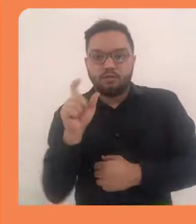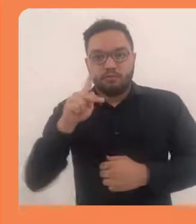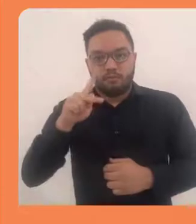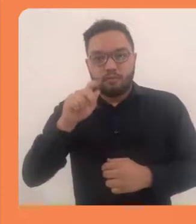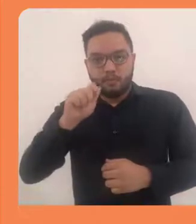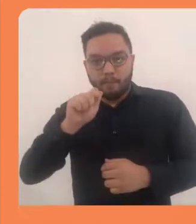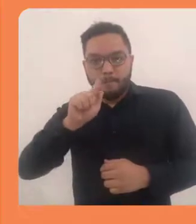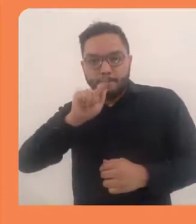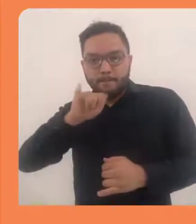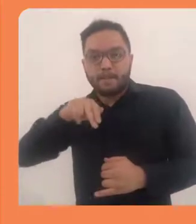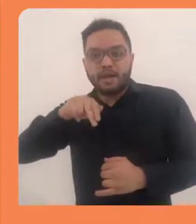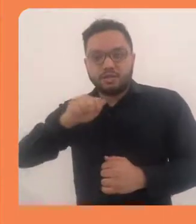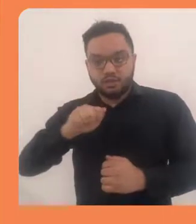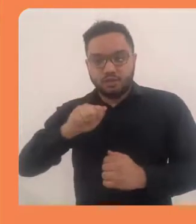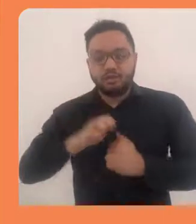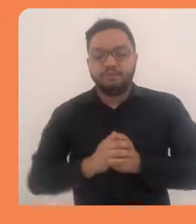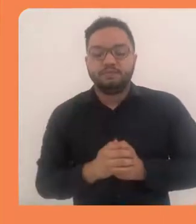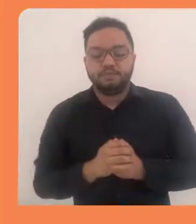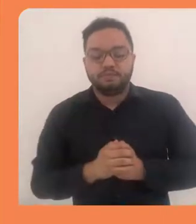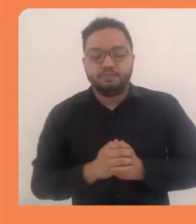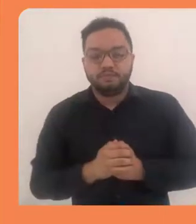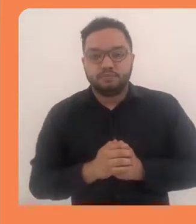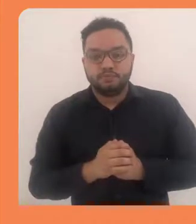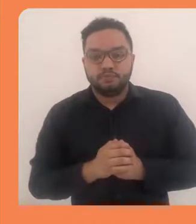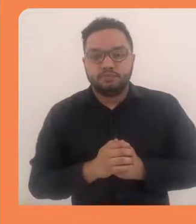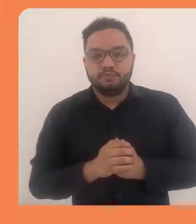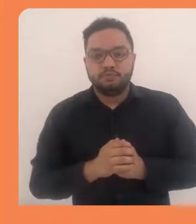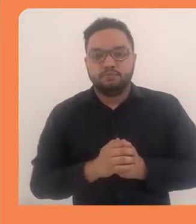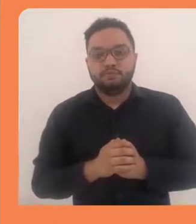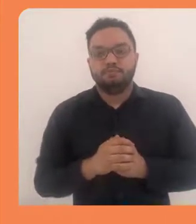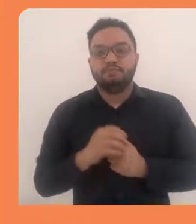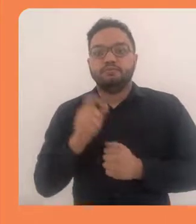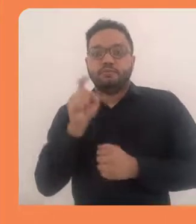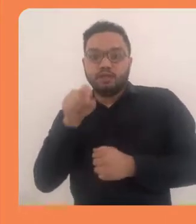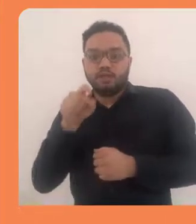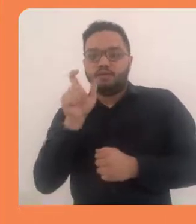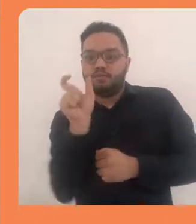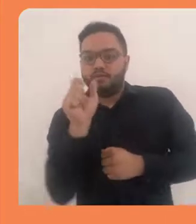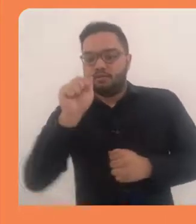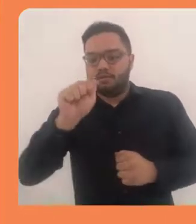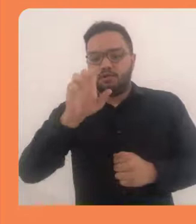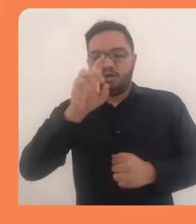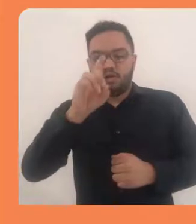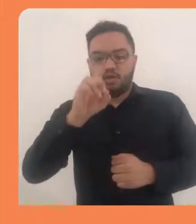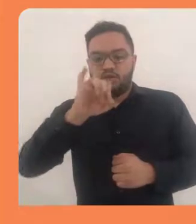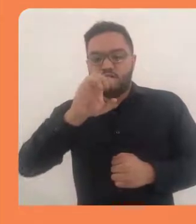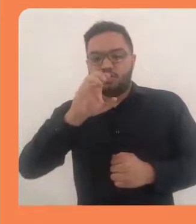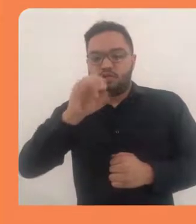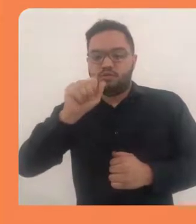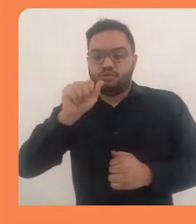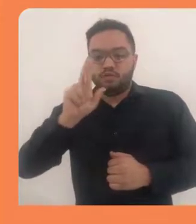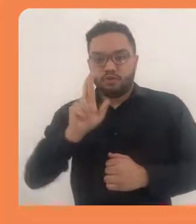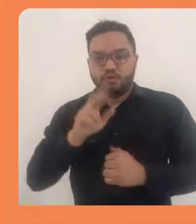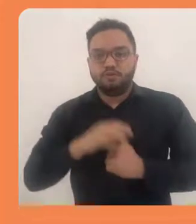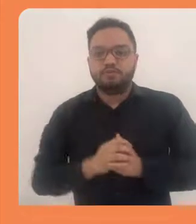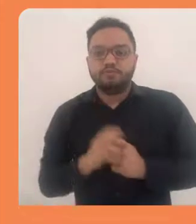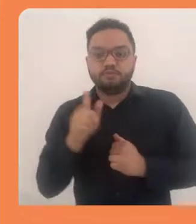atividade ou recurso. Vamos escolher a opção Página